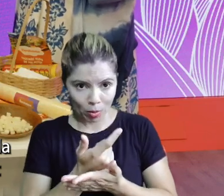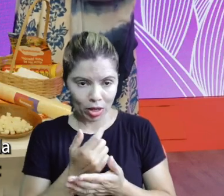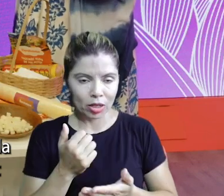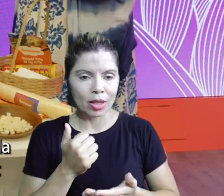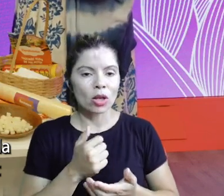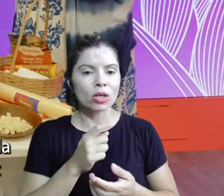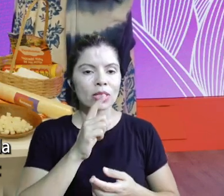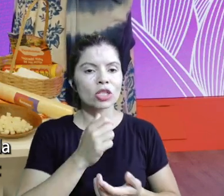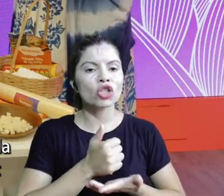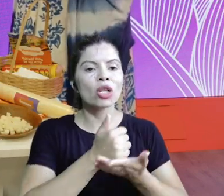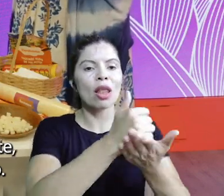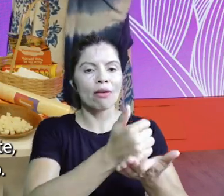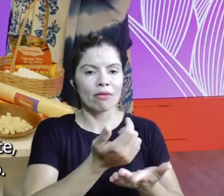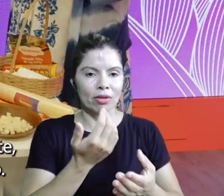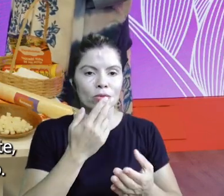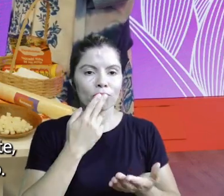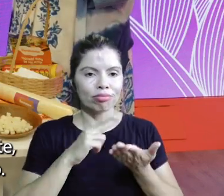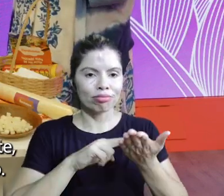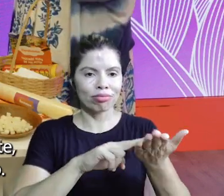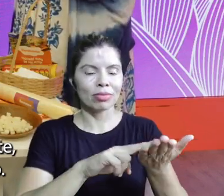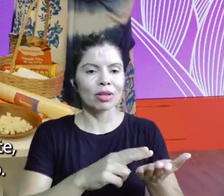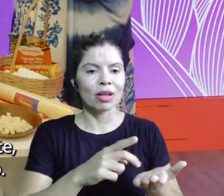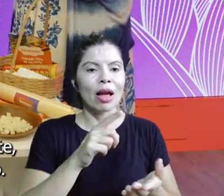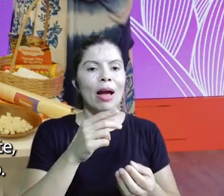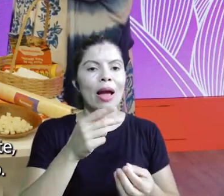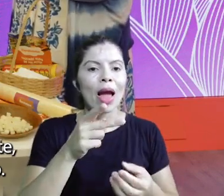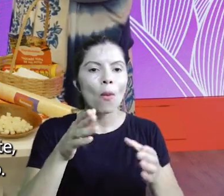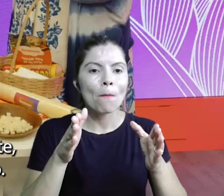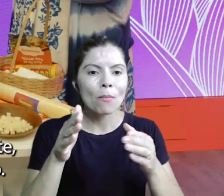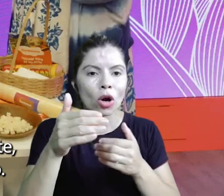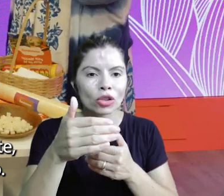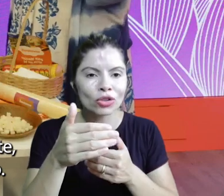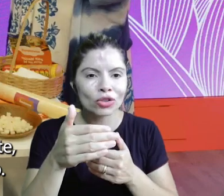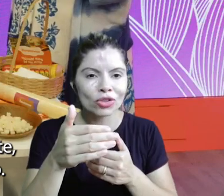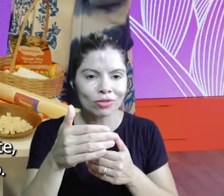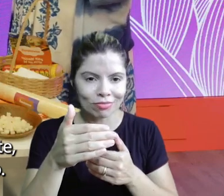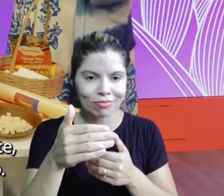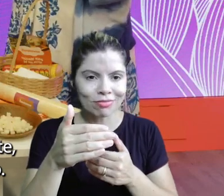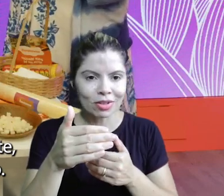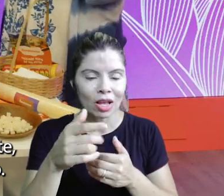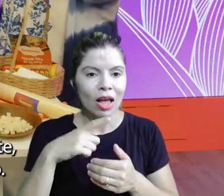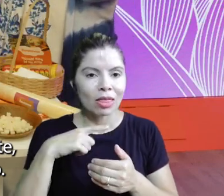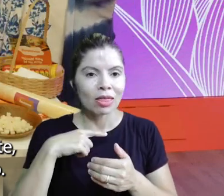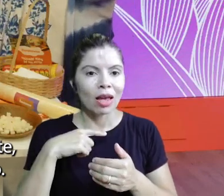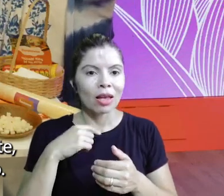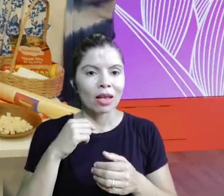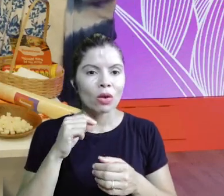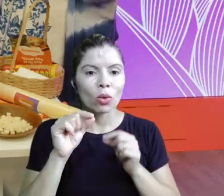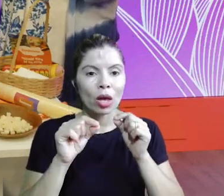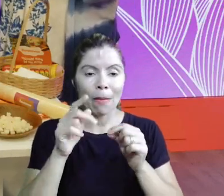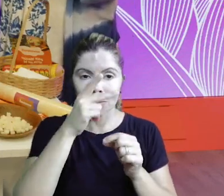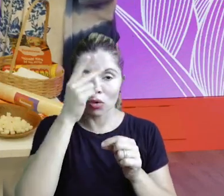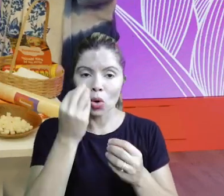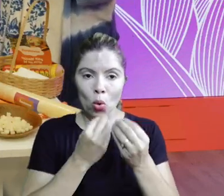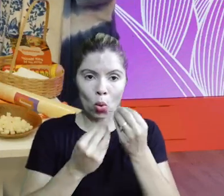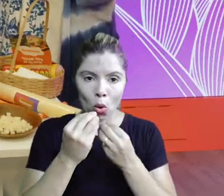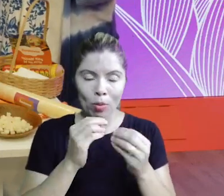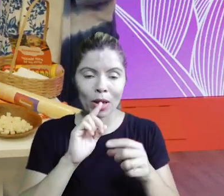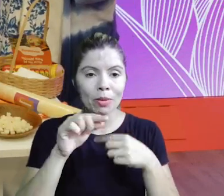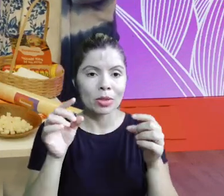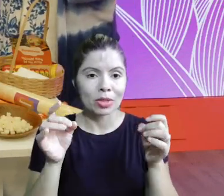kit que é pra quando você terminar o seu pote você transforma o pote num terrário Então aqui tem todos os